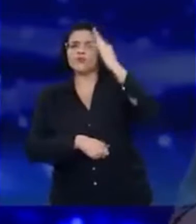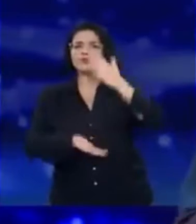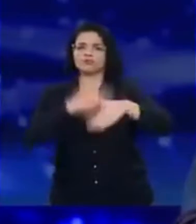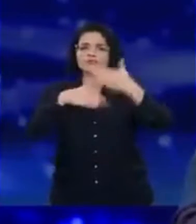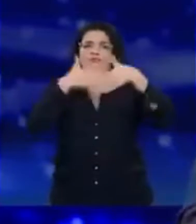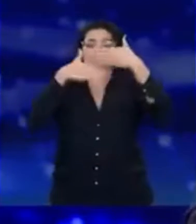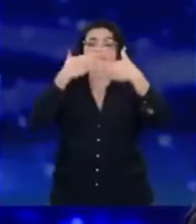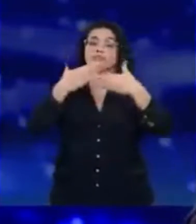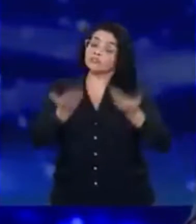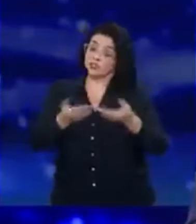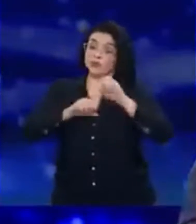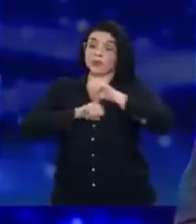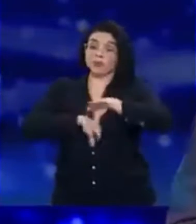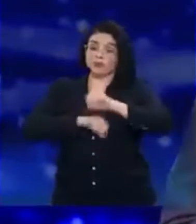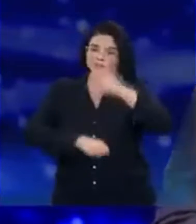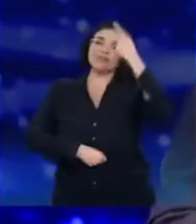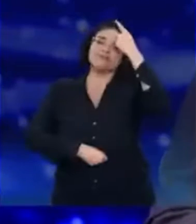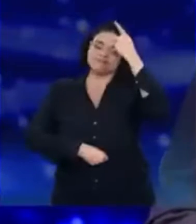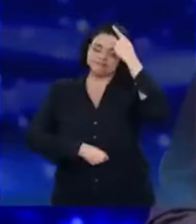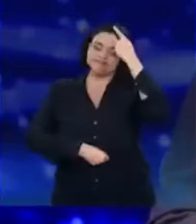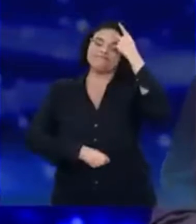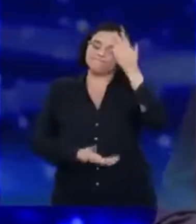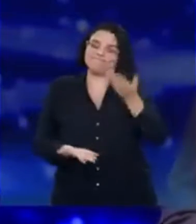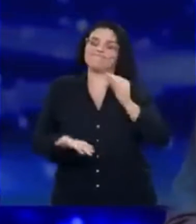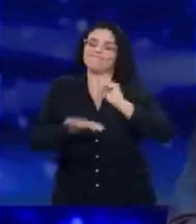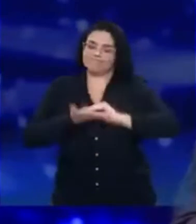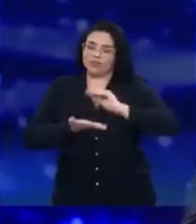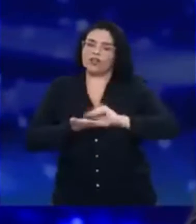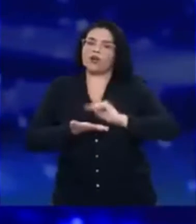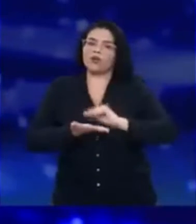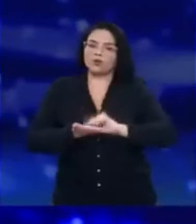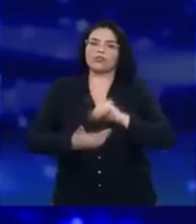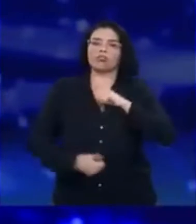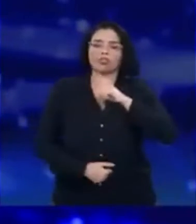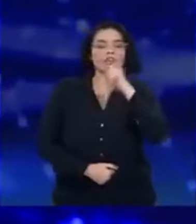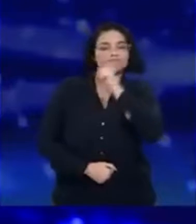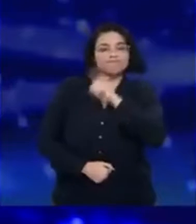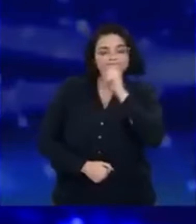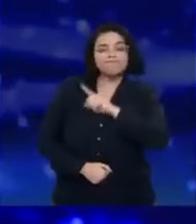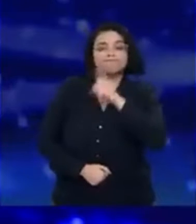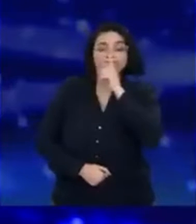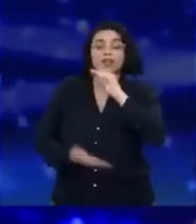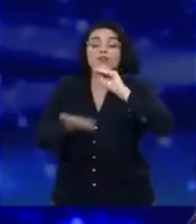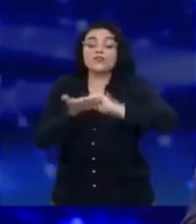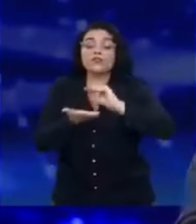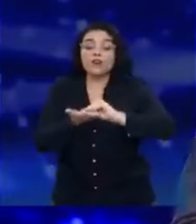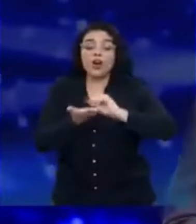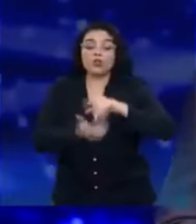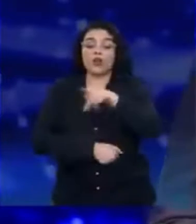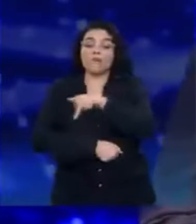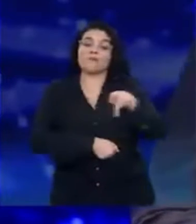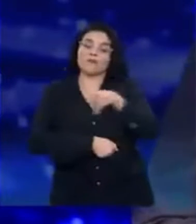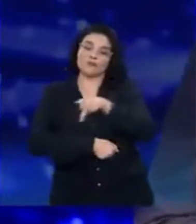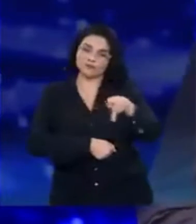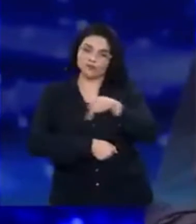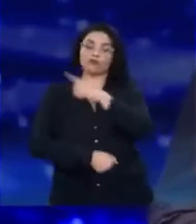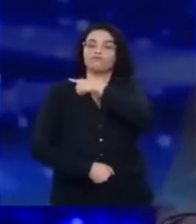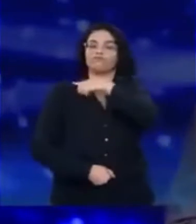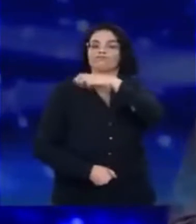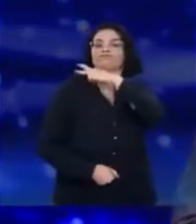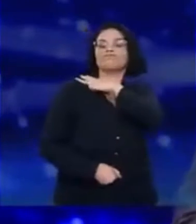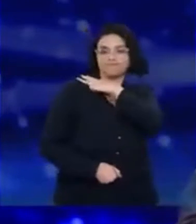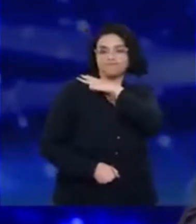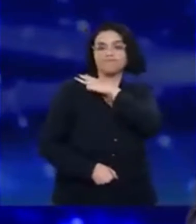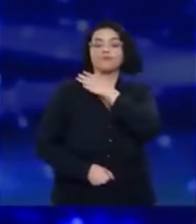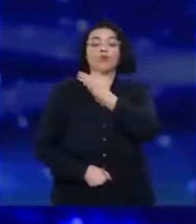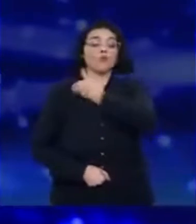a educação de São Paulo vai mal. A gente está vendo aí falta de professores no ensino médio. No final das contas, o governo do